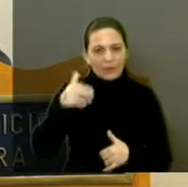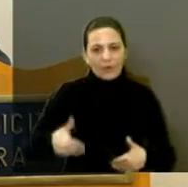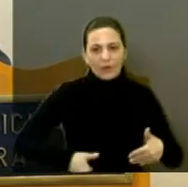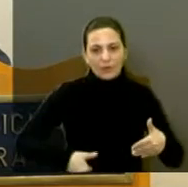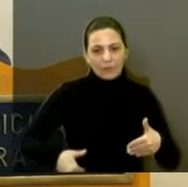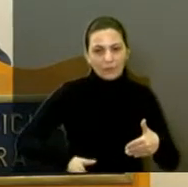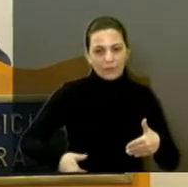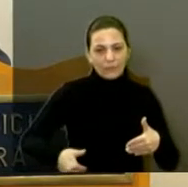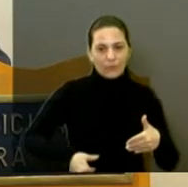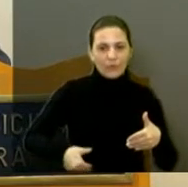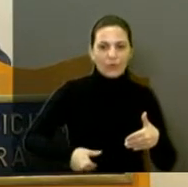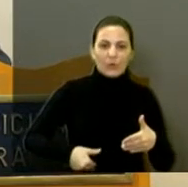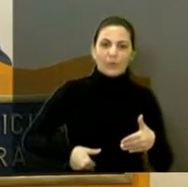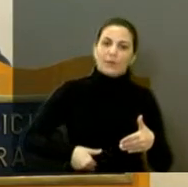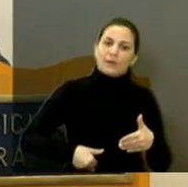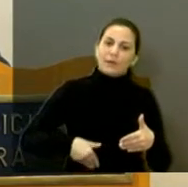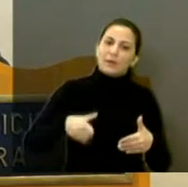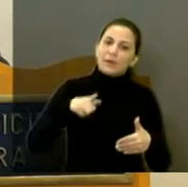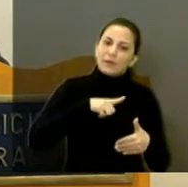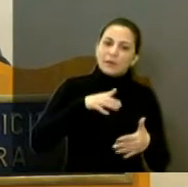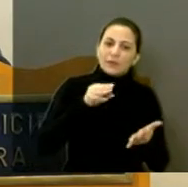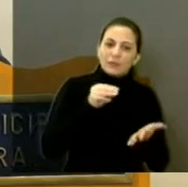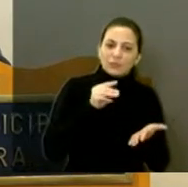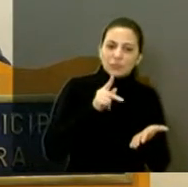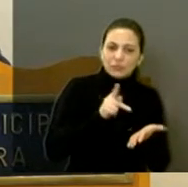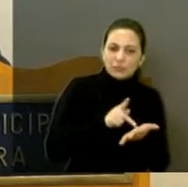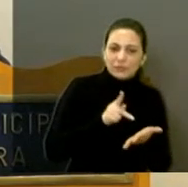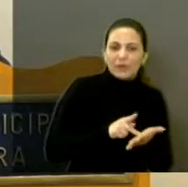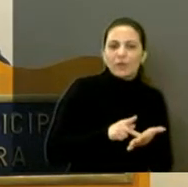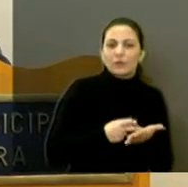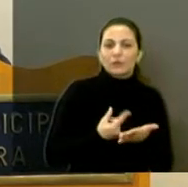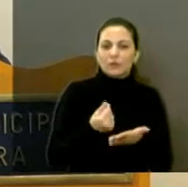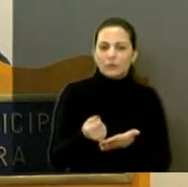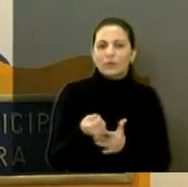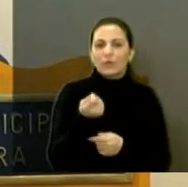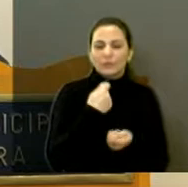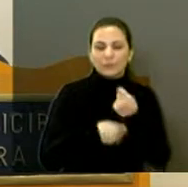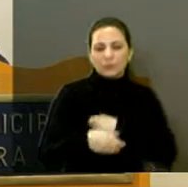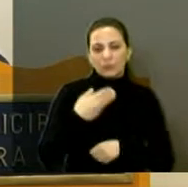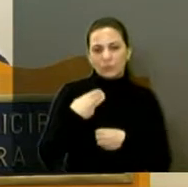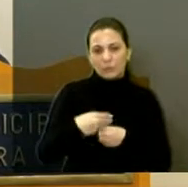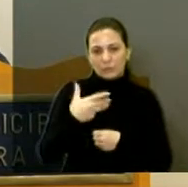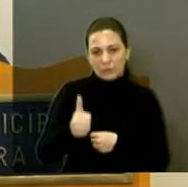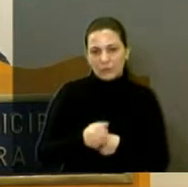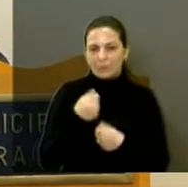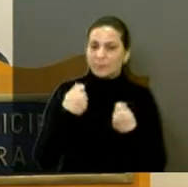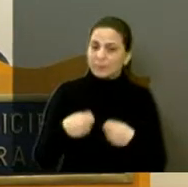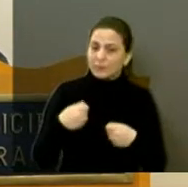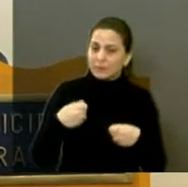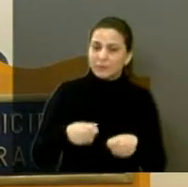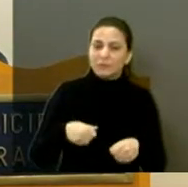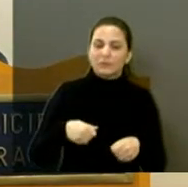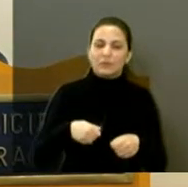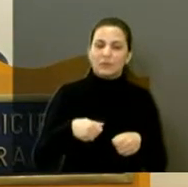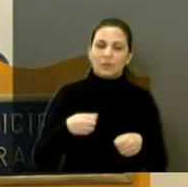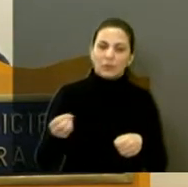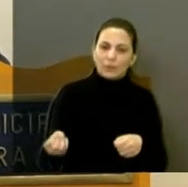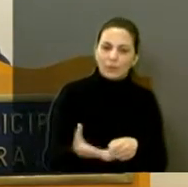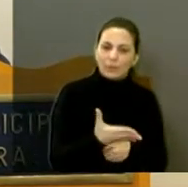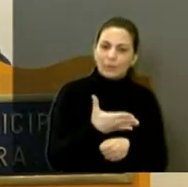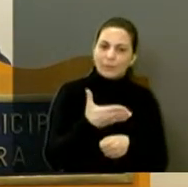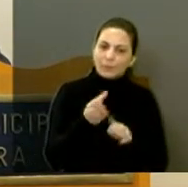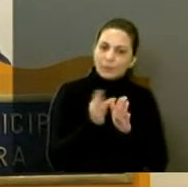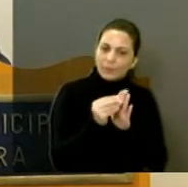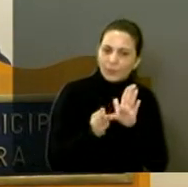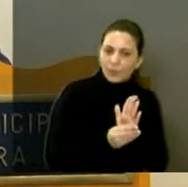conta e fazer a transferência dos recursos, os gestores municipais deveriam atualizar junto ao